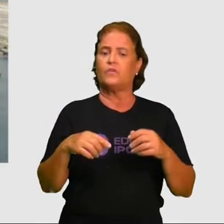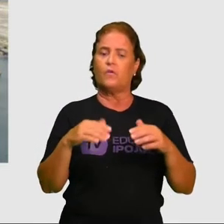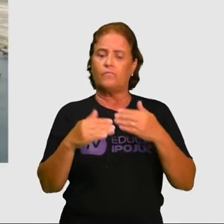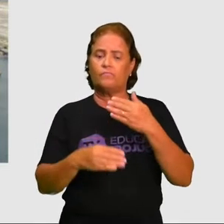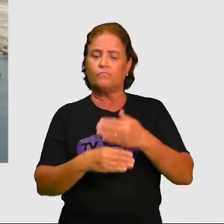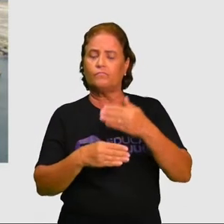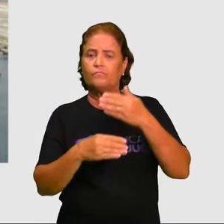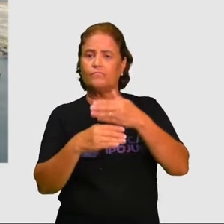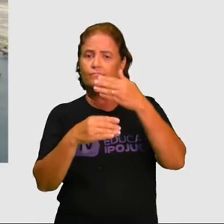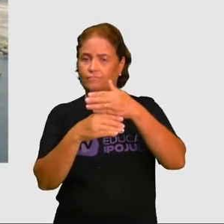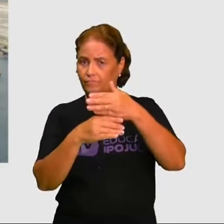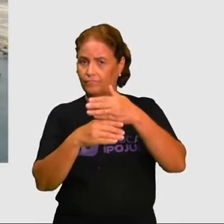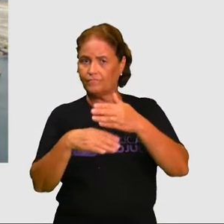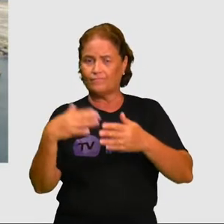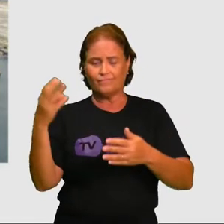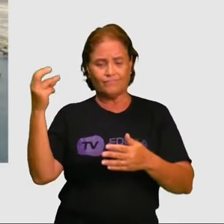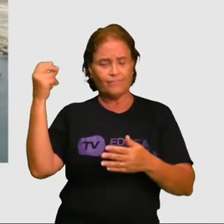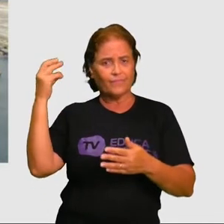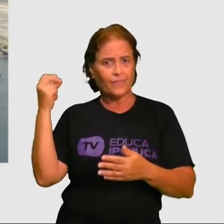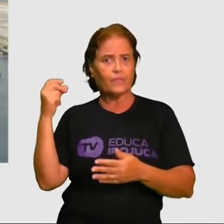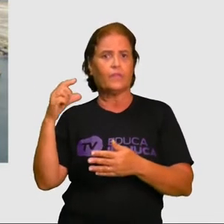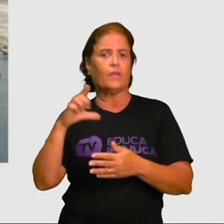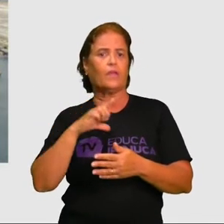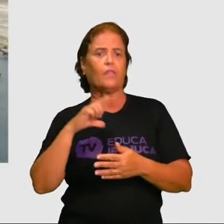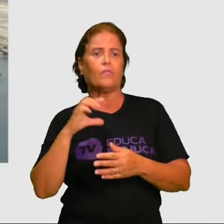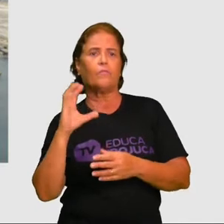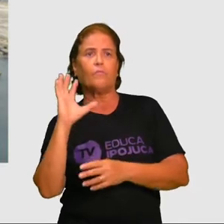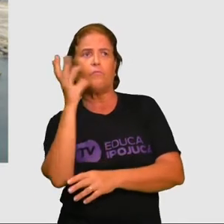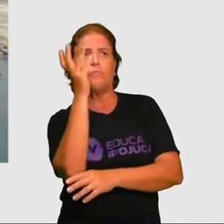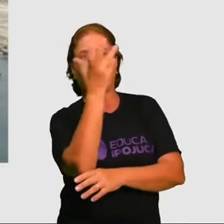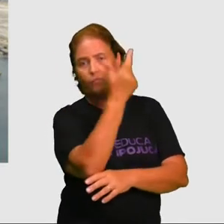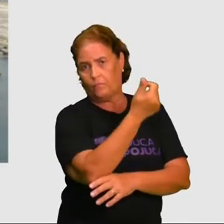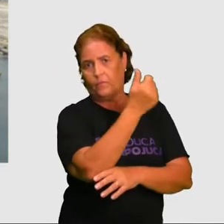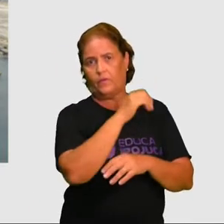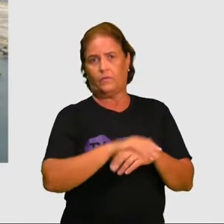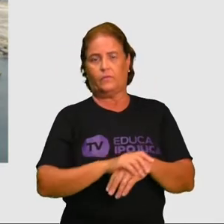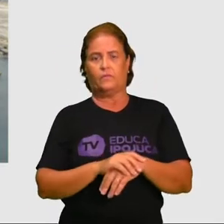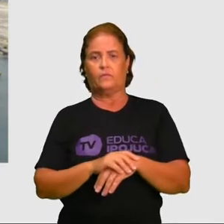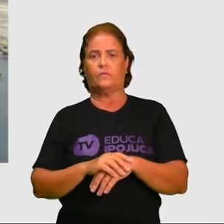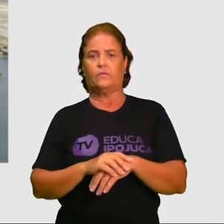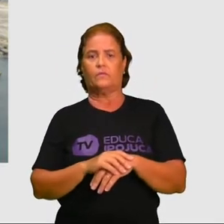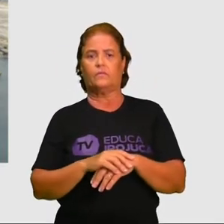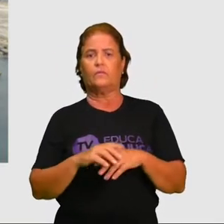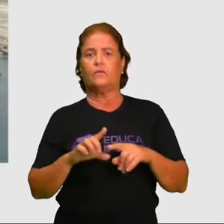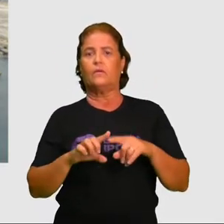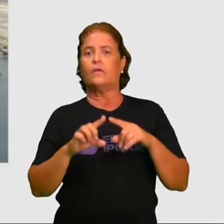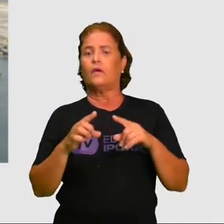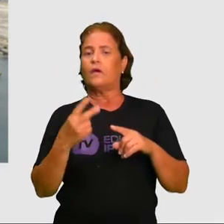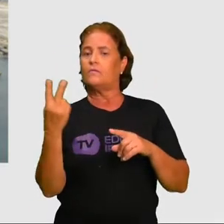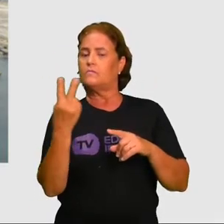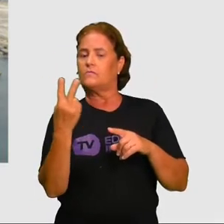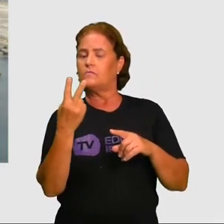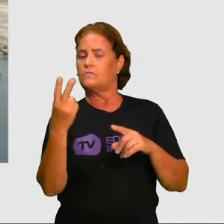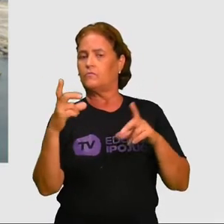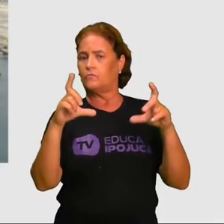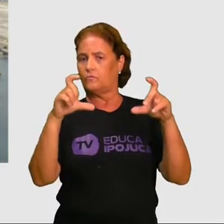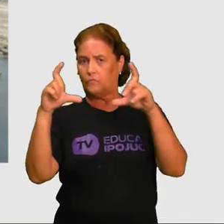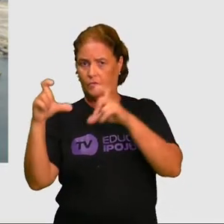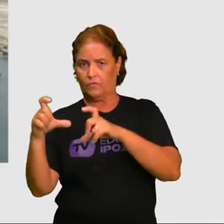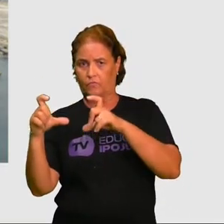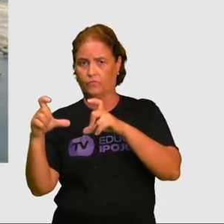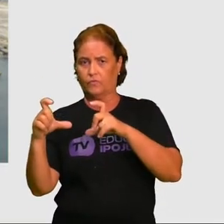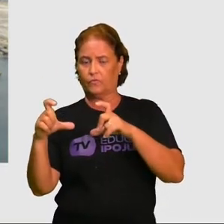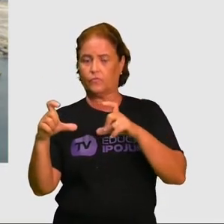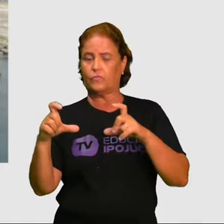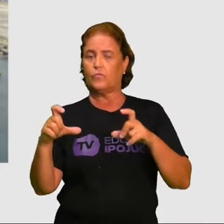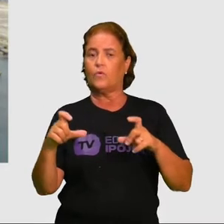Ainda mantendo a estrutura da mata, sem muita exploração. E aí, mais ao lado, a imagem do Porto de